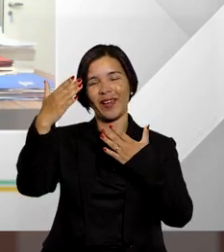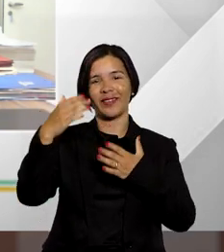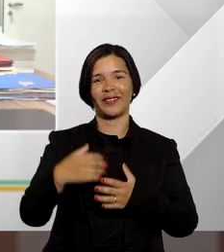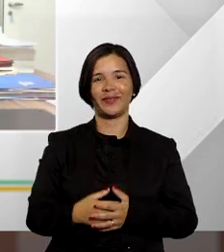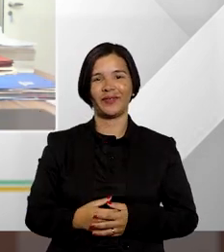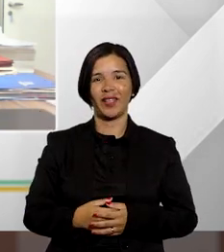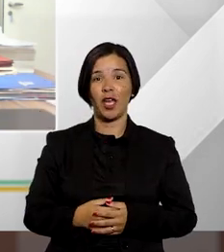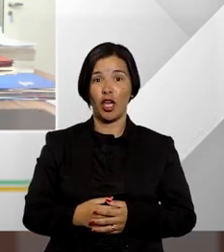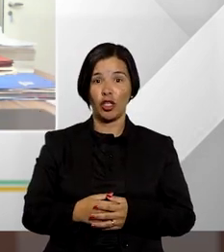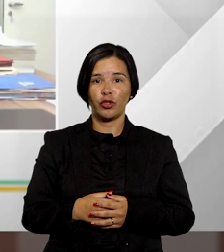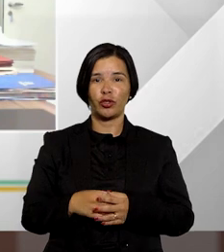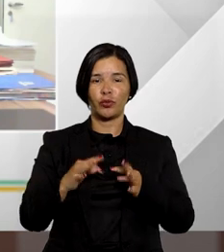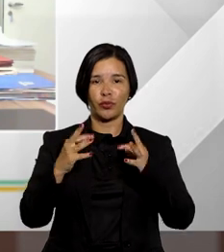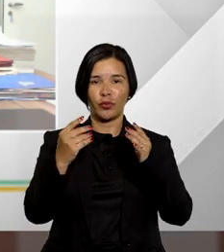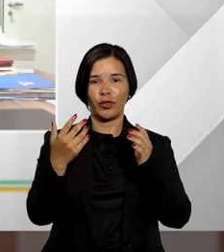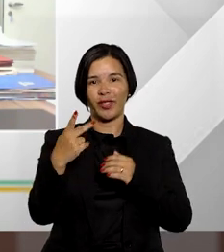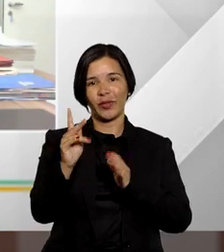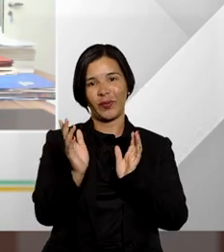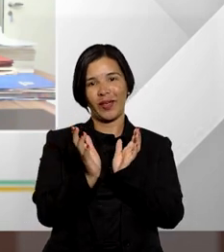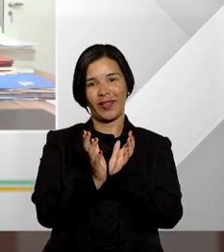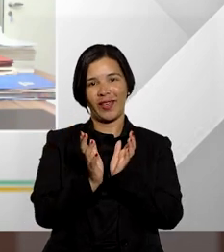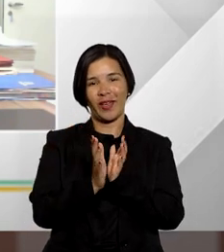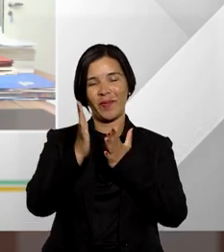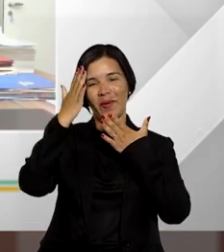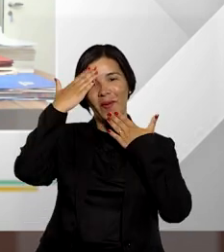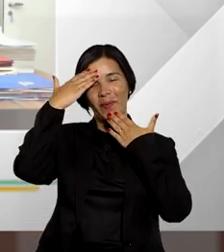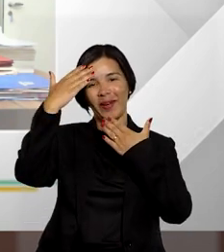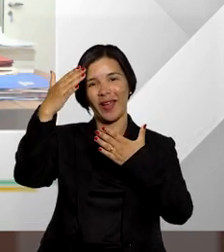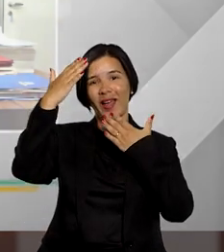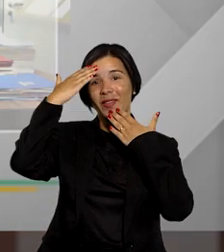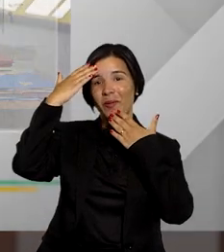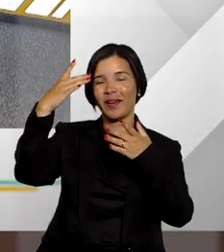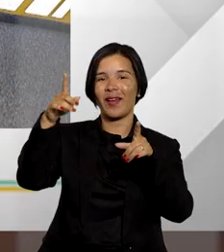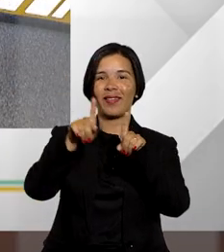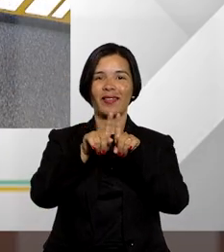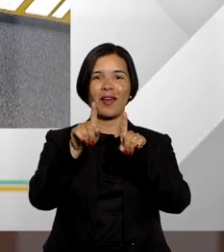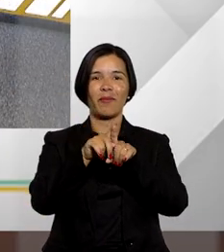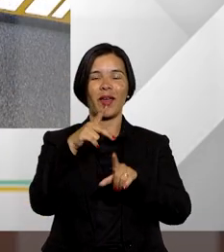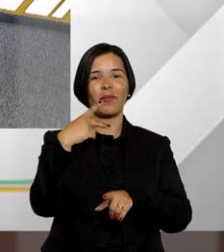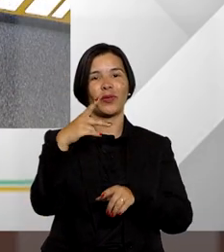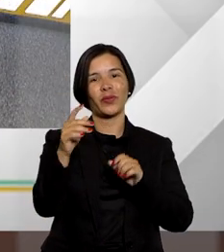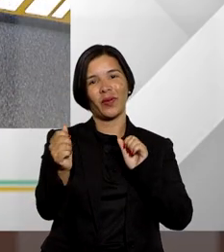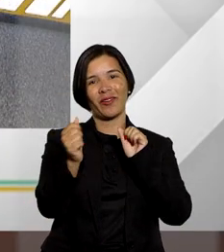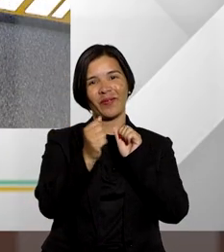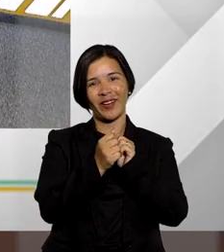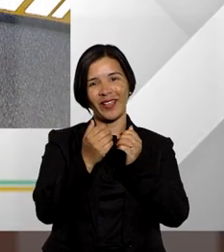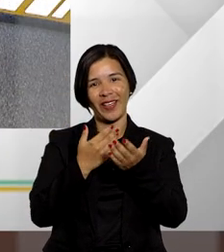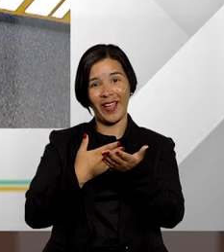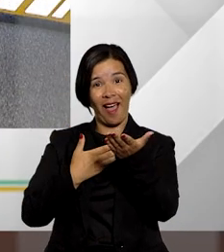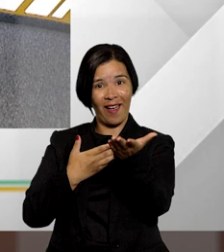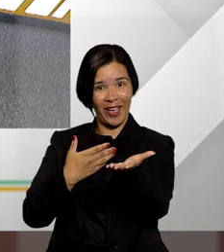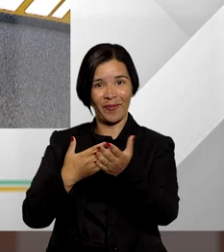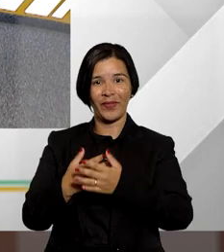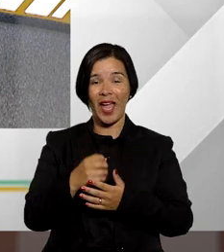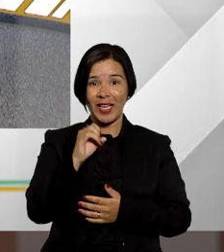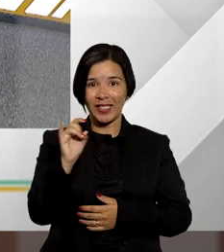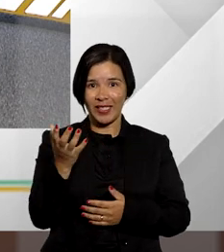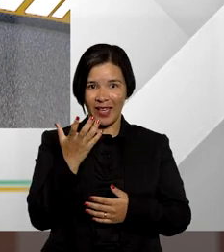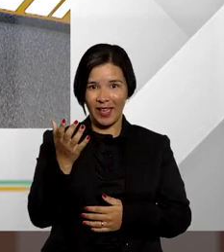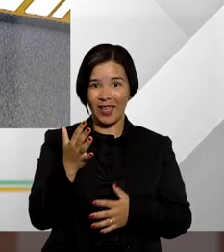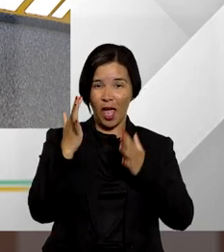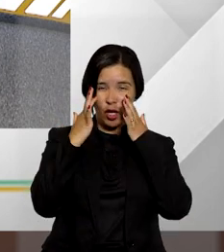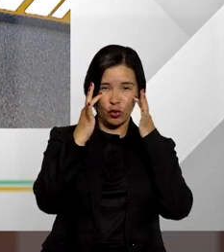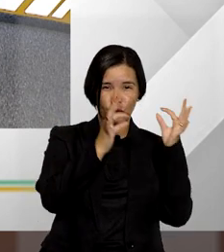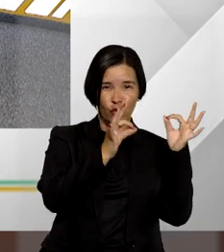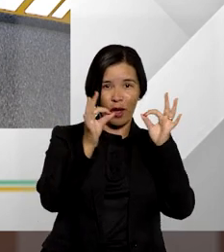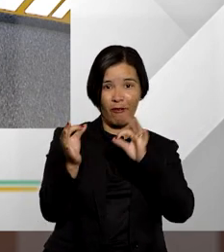atenção de toda a sua equipe muitíssimo obrigada obrigada também por sua companhia aí do outro lado se quiser conferir